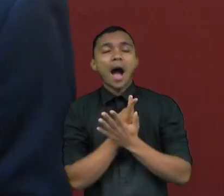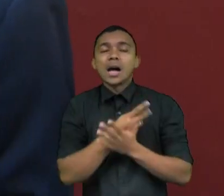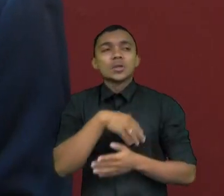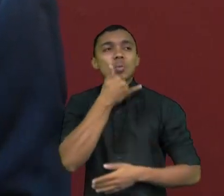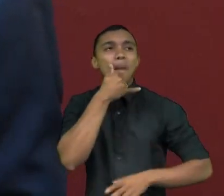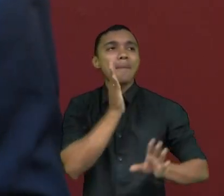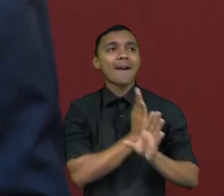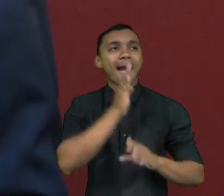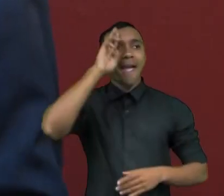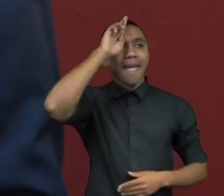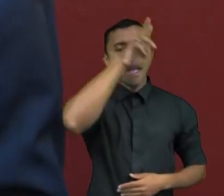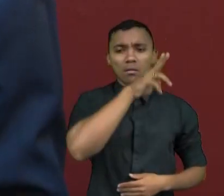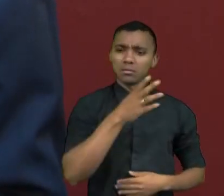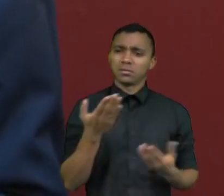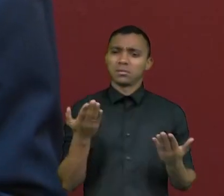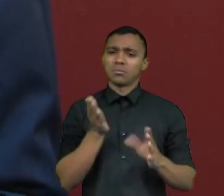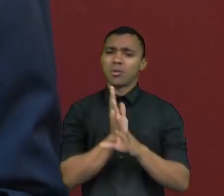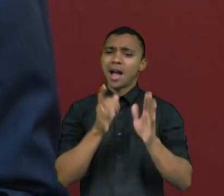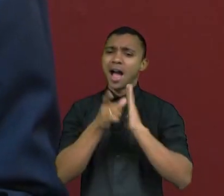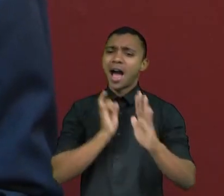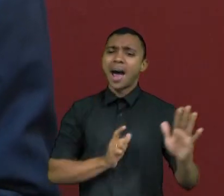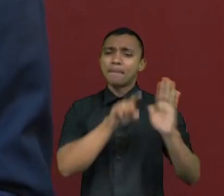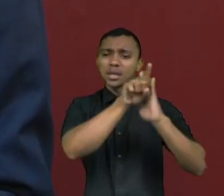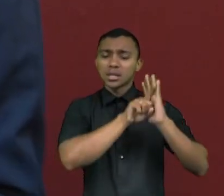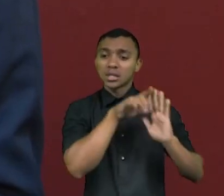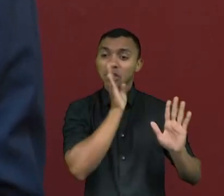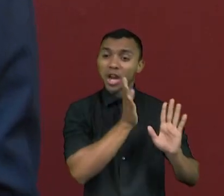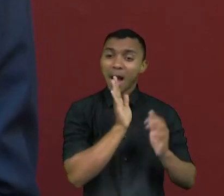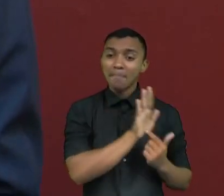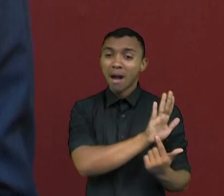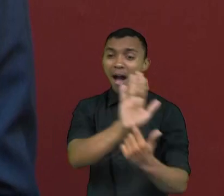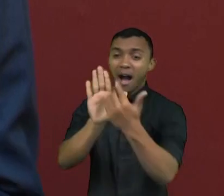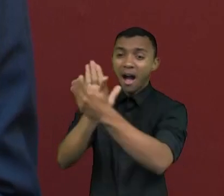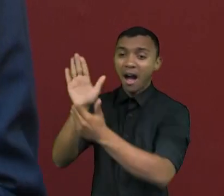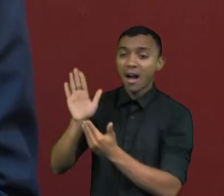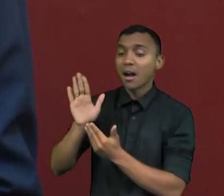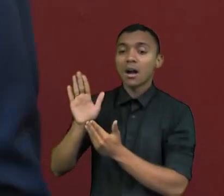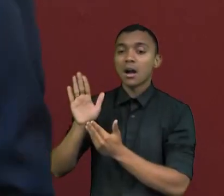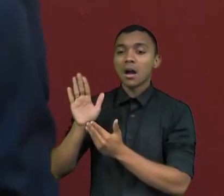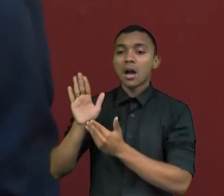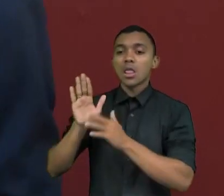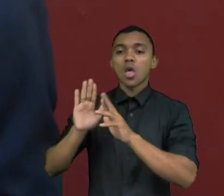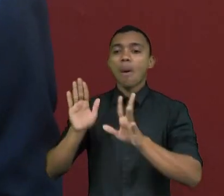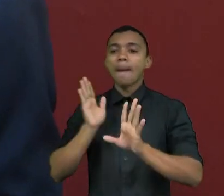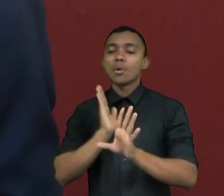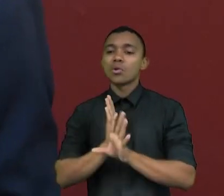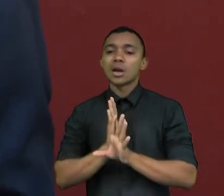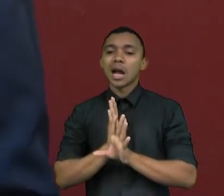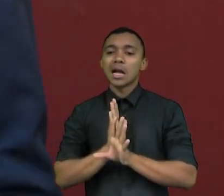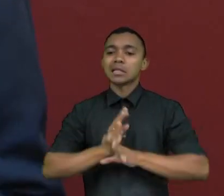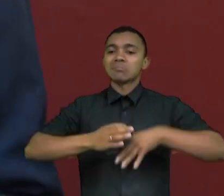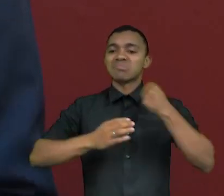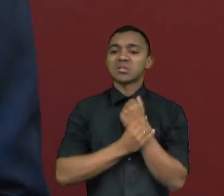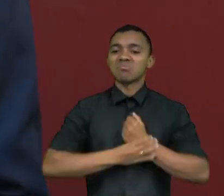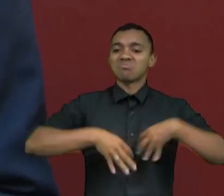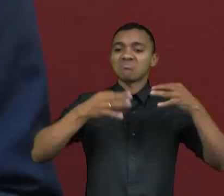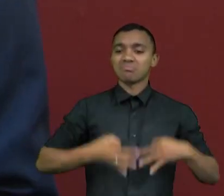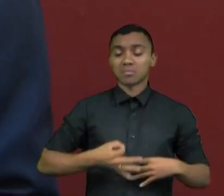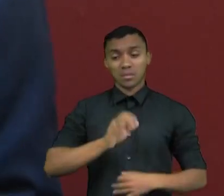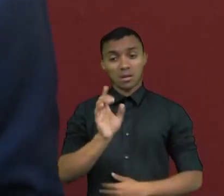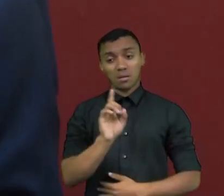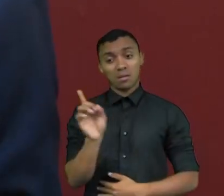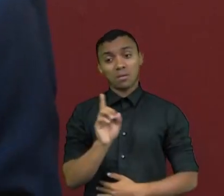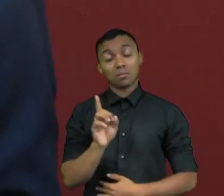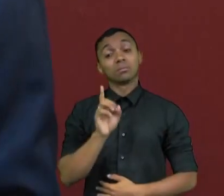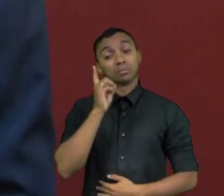as próprias pesquisas, elas já nunca se colocam como imunes ao erro. Na verdade, aí